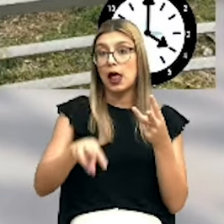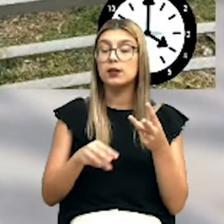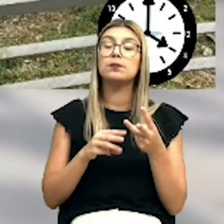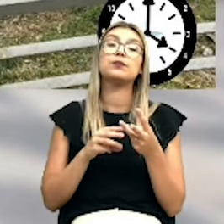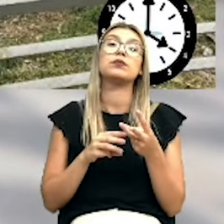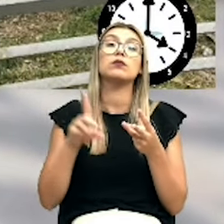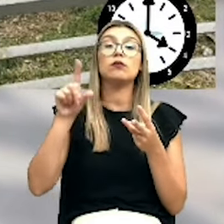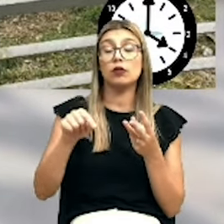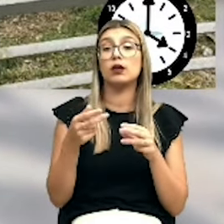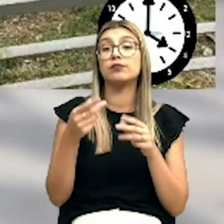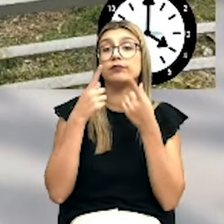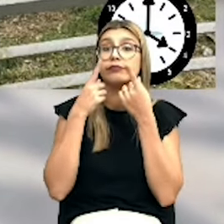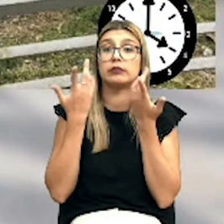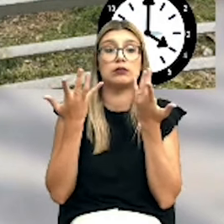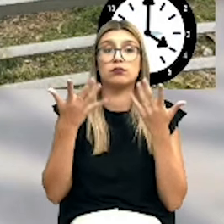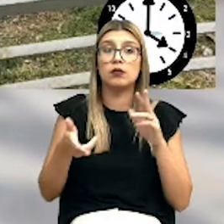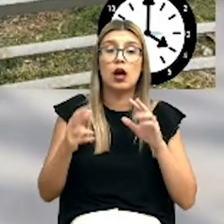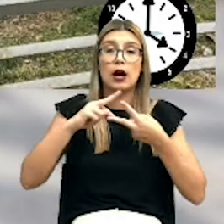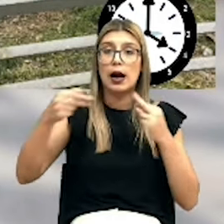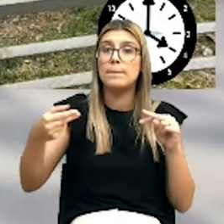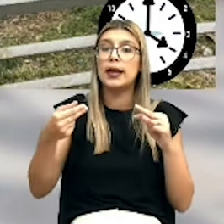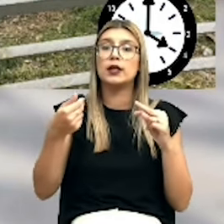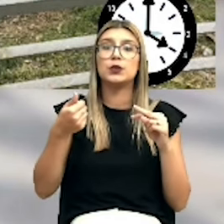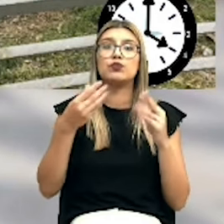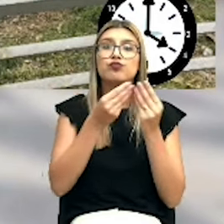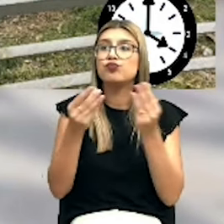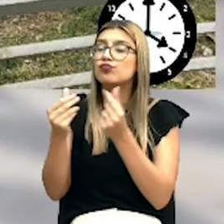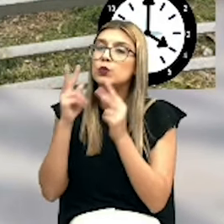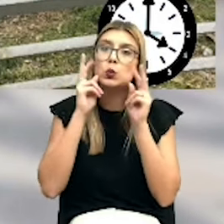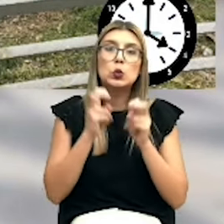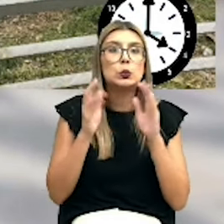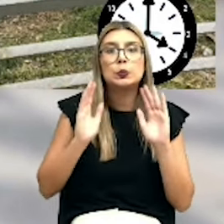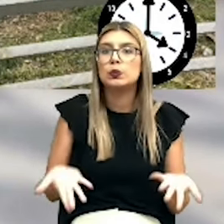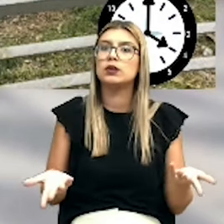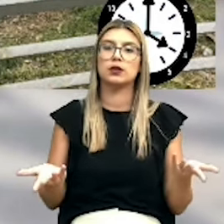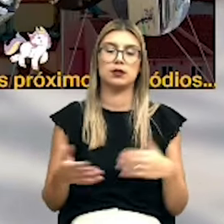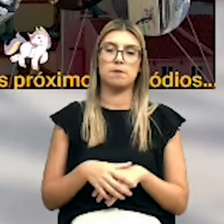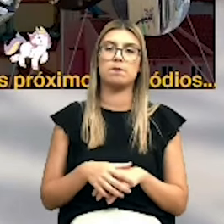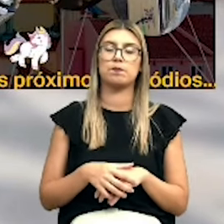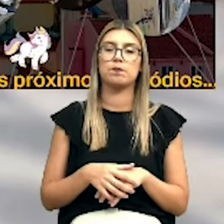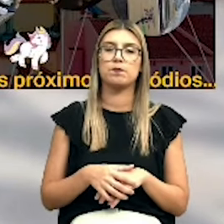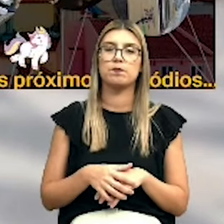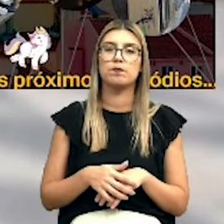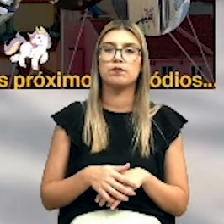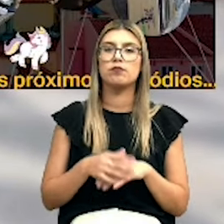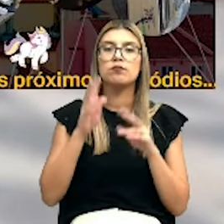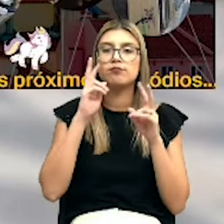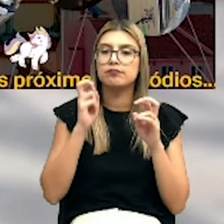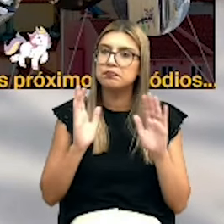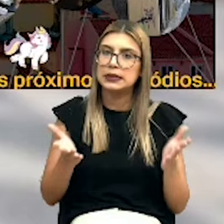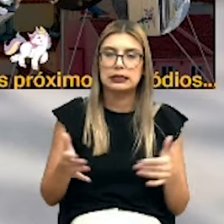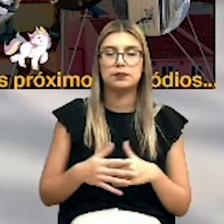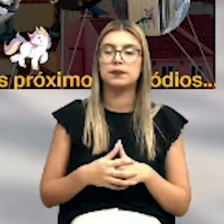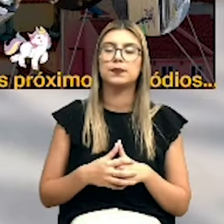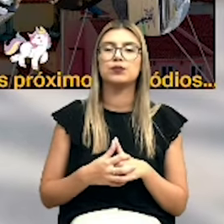E a Câmara tem que encontrar mais soluções, mas que não sejam à custa de outras necessidades exigidas para a população com lares e creches. Não há competição entre as duas coisas.